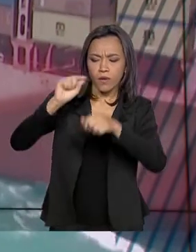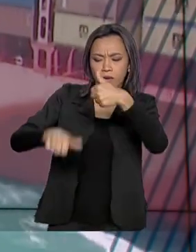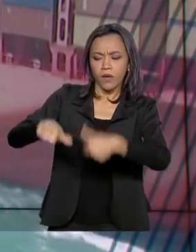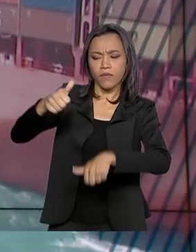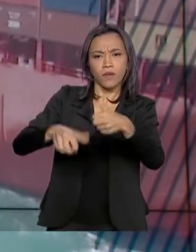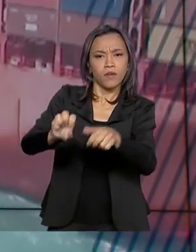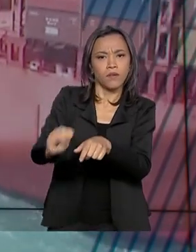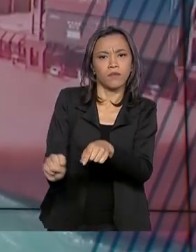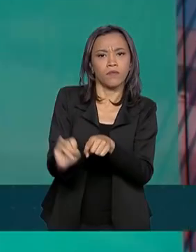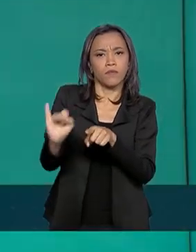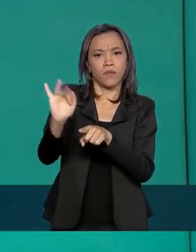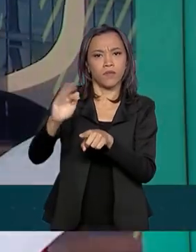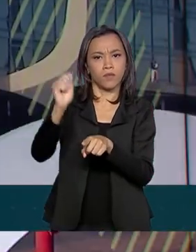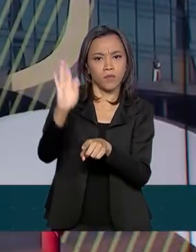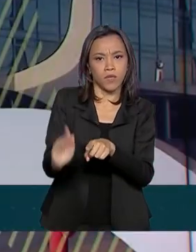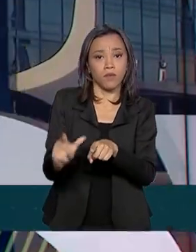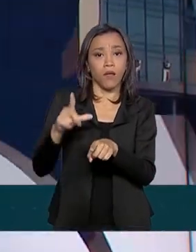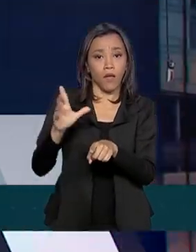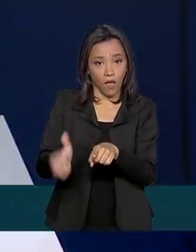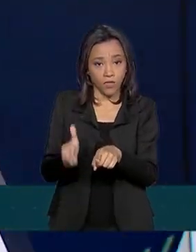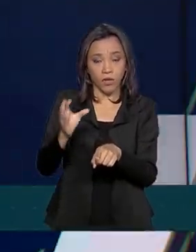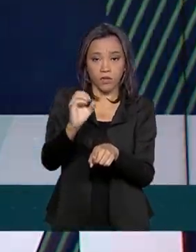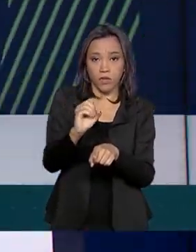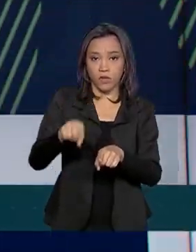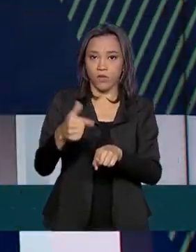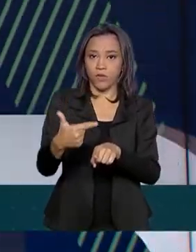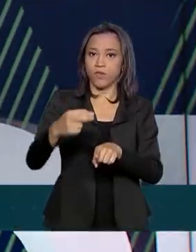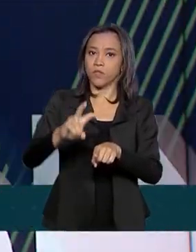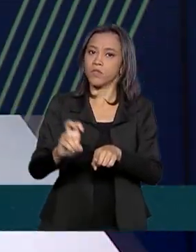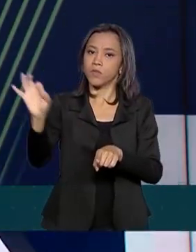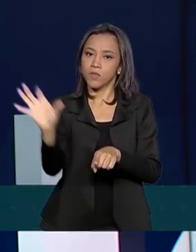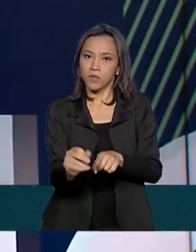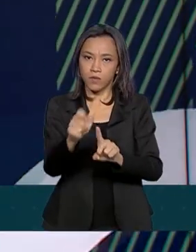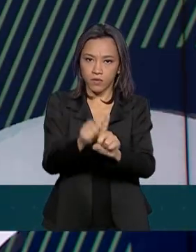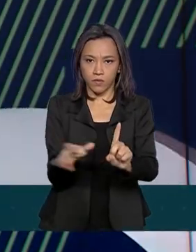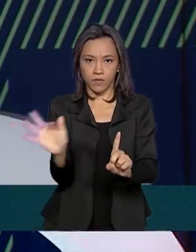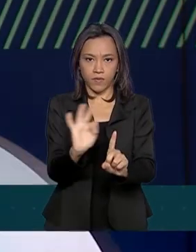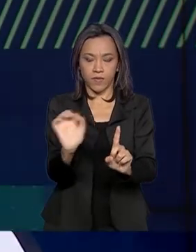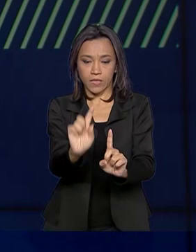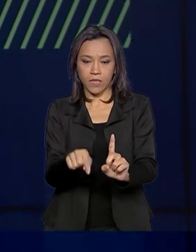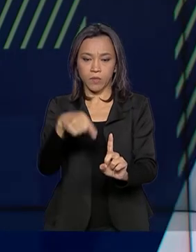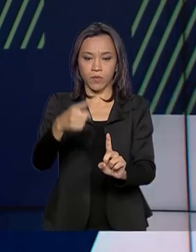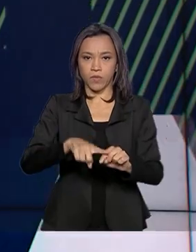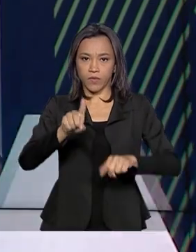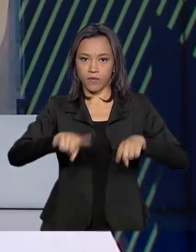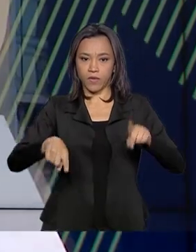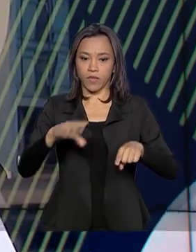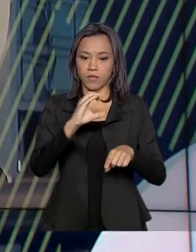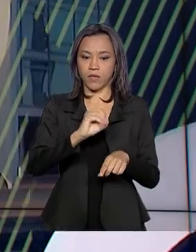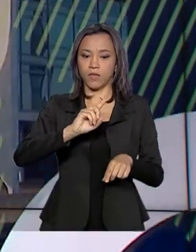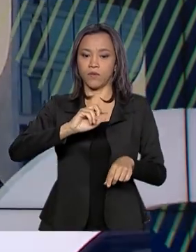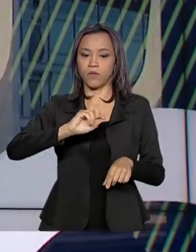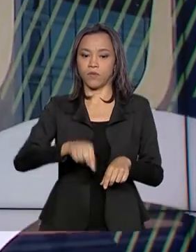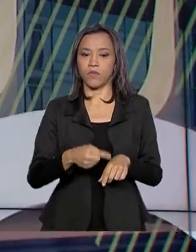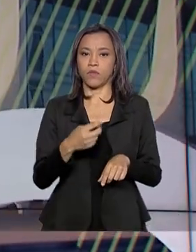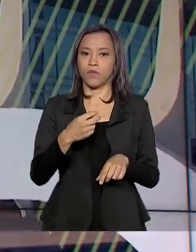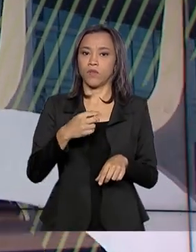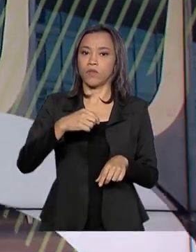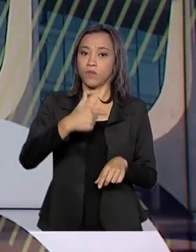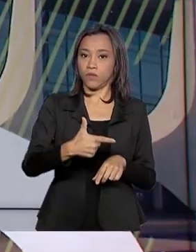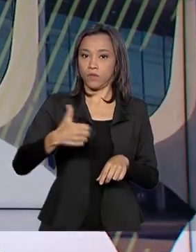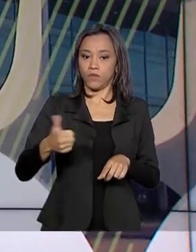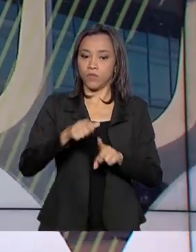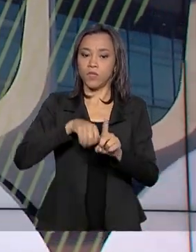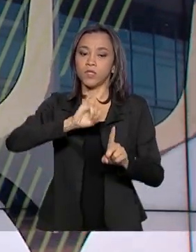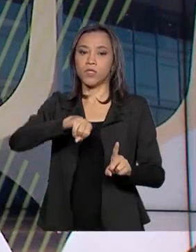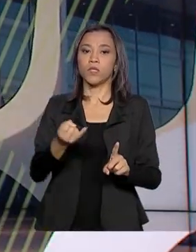inflação no país, ficou em 0,25% em fevereiro, depois de variar 0,21% em janeiro. De acordo